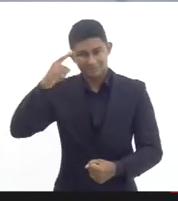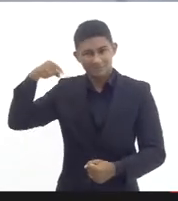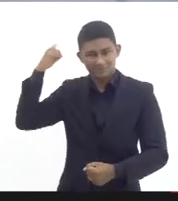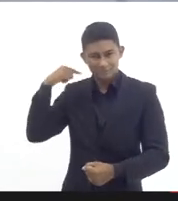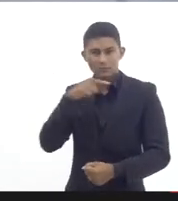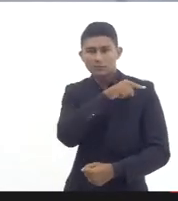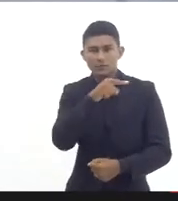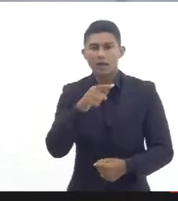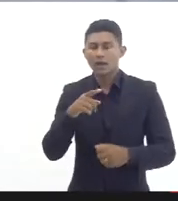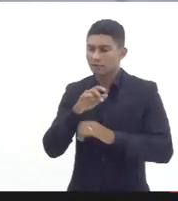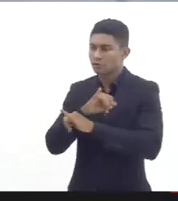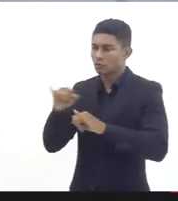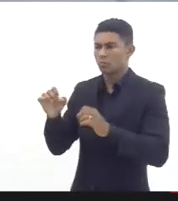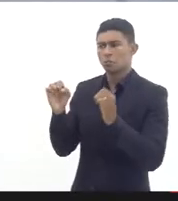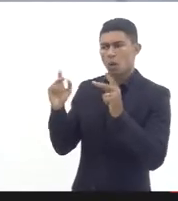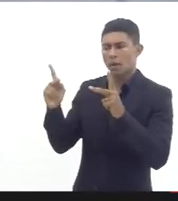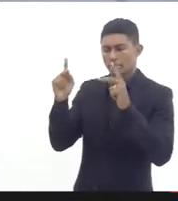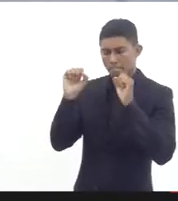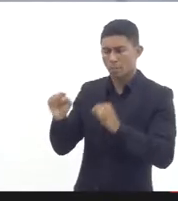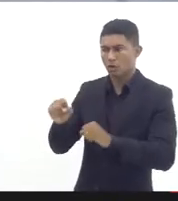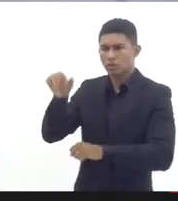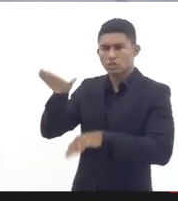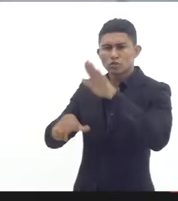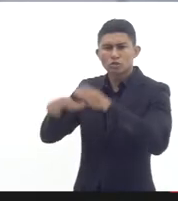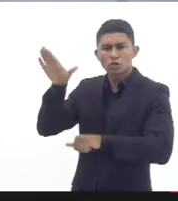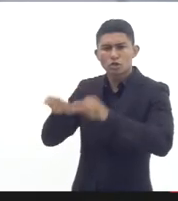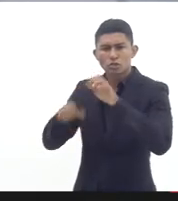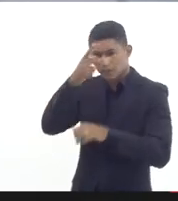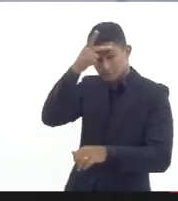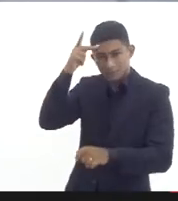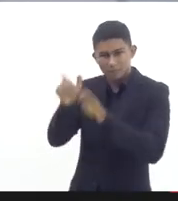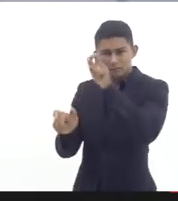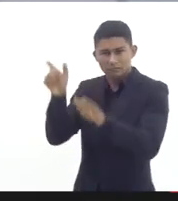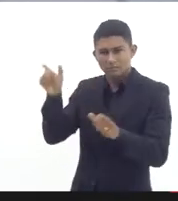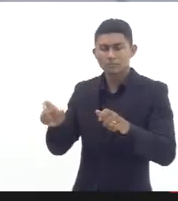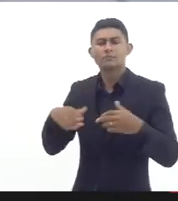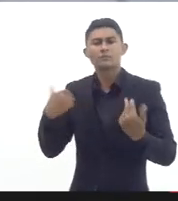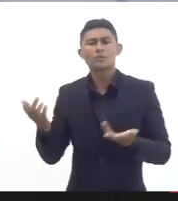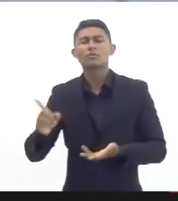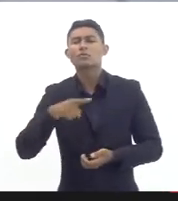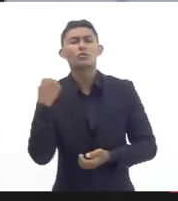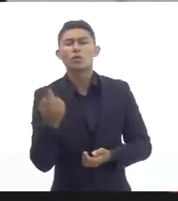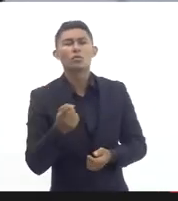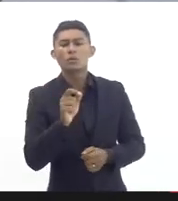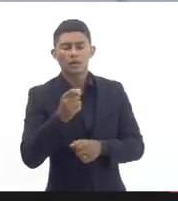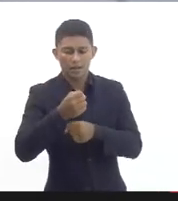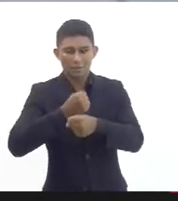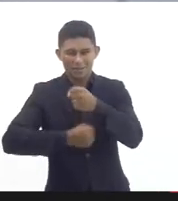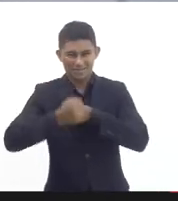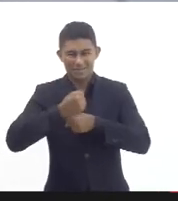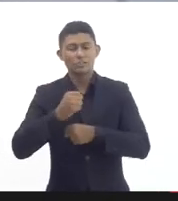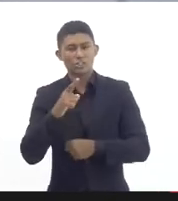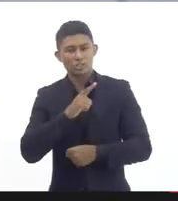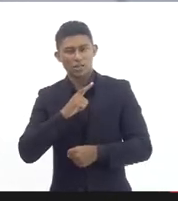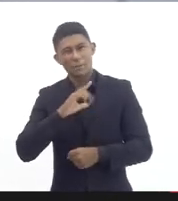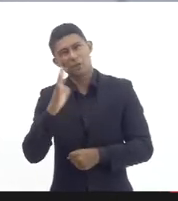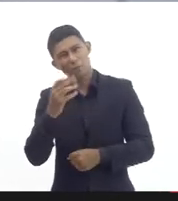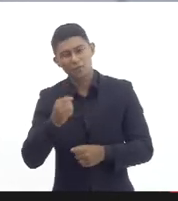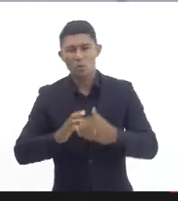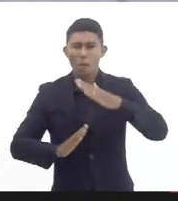nós não vamos infinitar aquele quantitativo que nós aproveitamos ano passado nós vamos